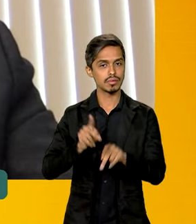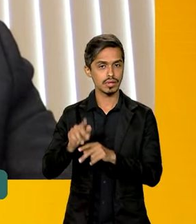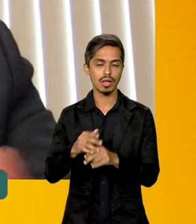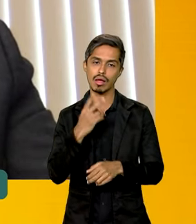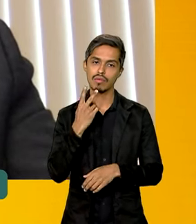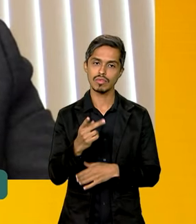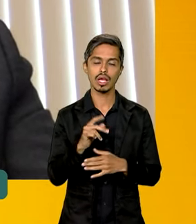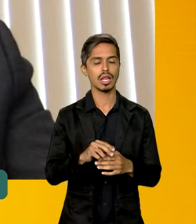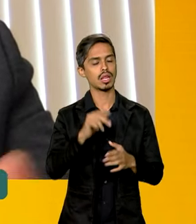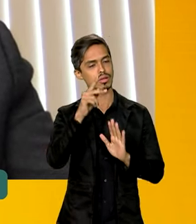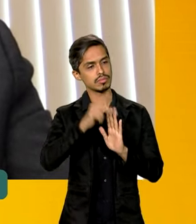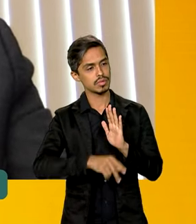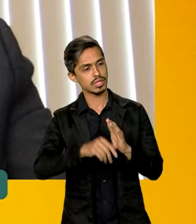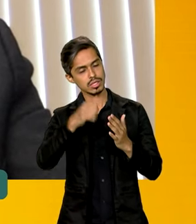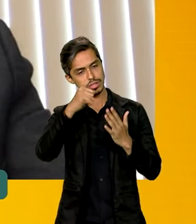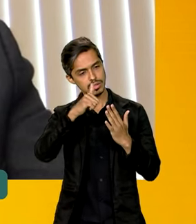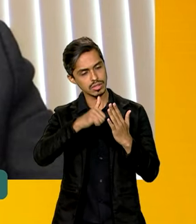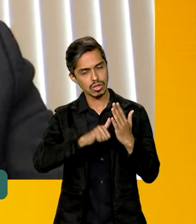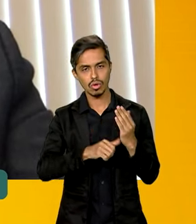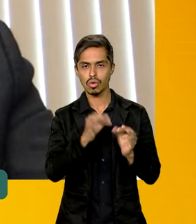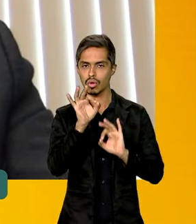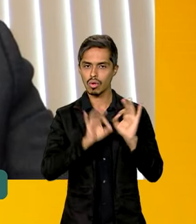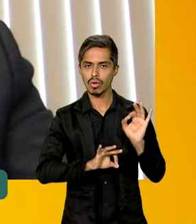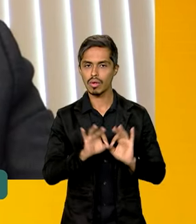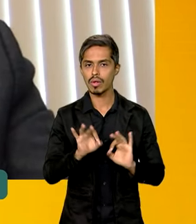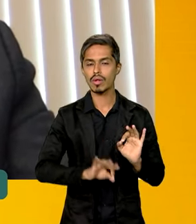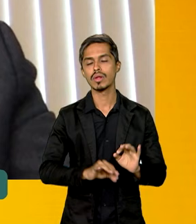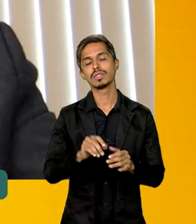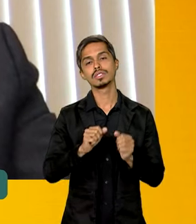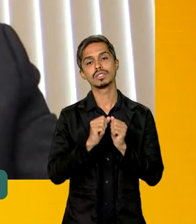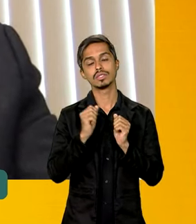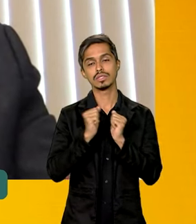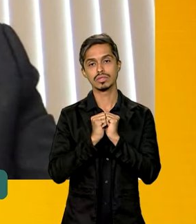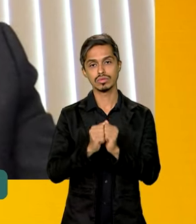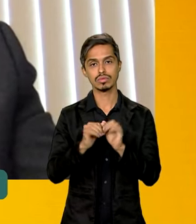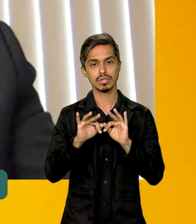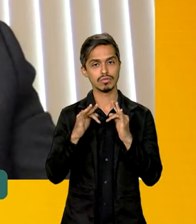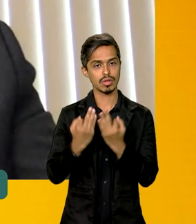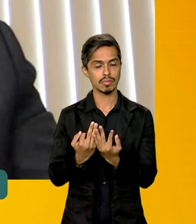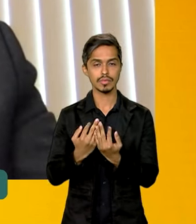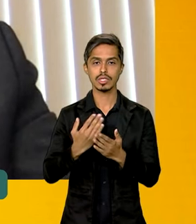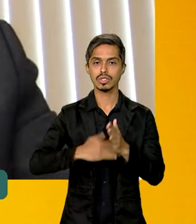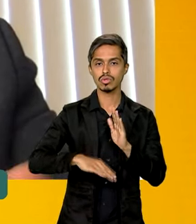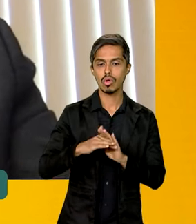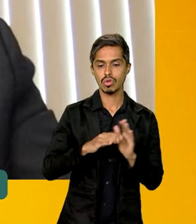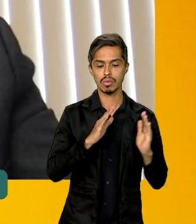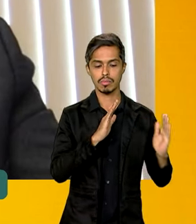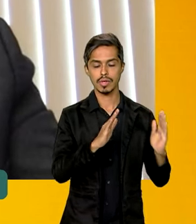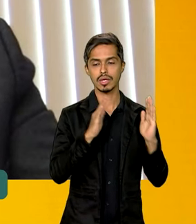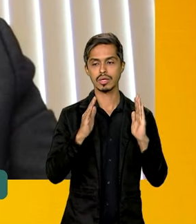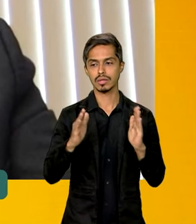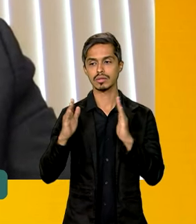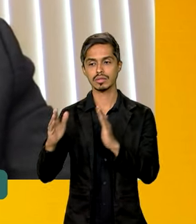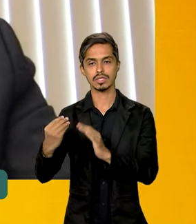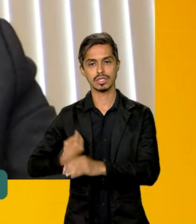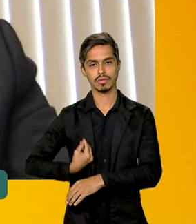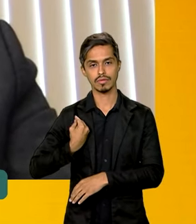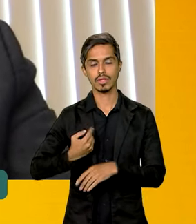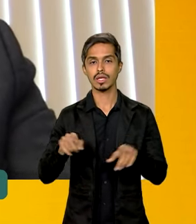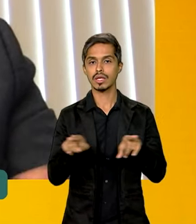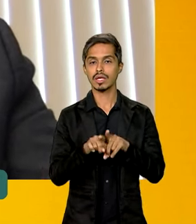desde o planejamento familiar, todos os ciclos de vida e incluindo, então,